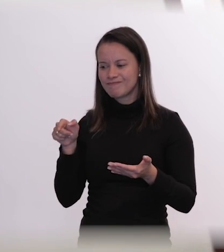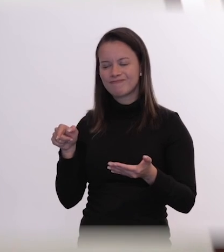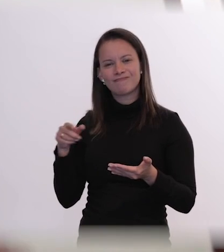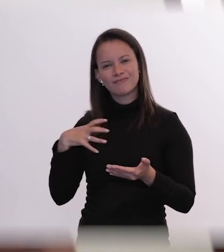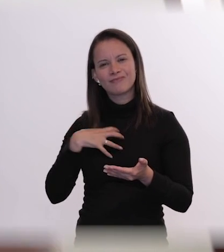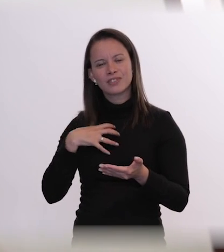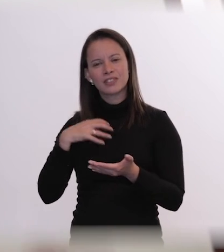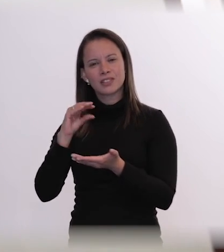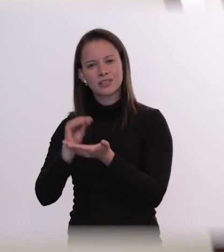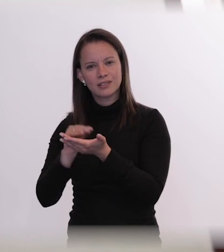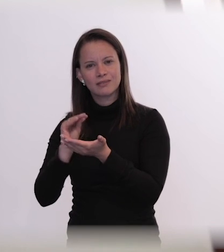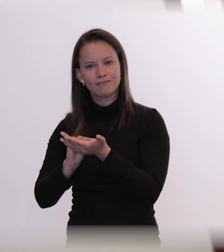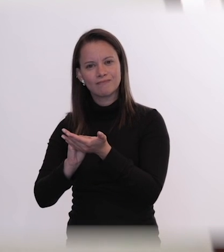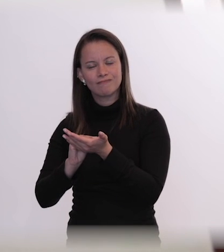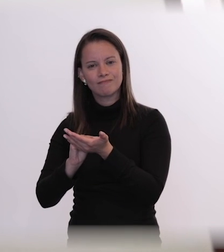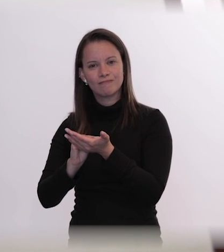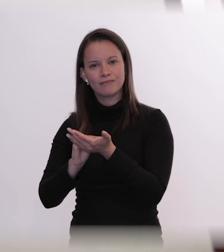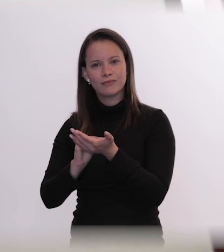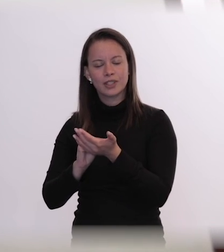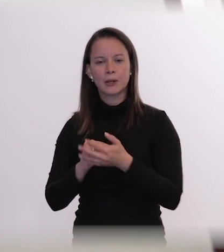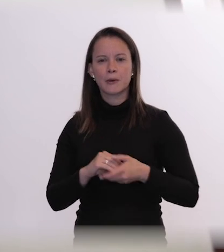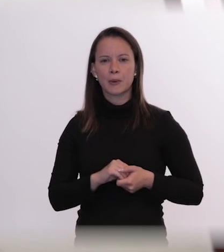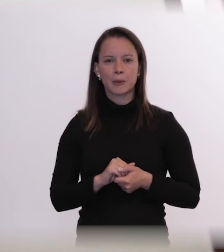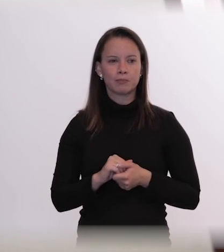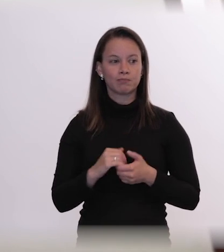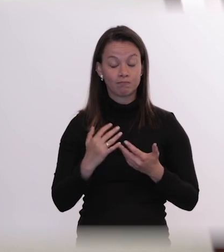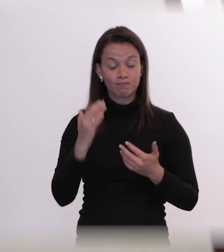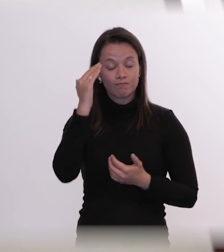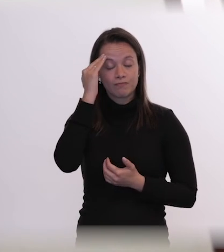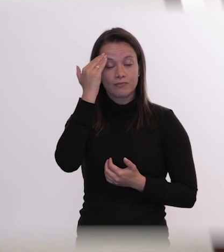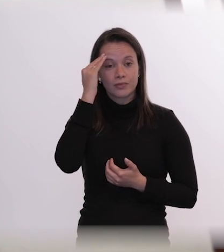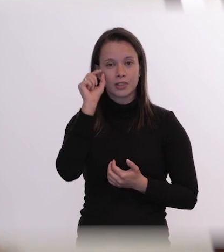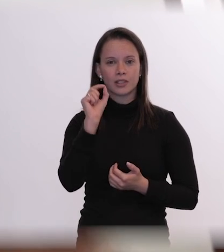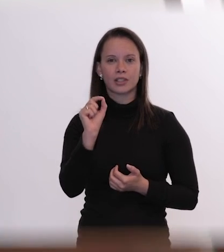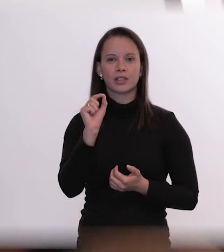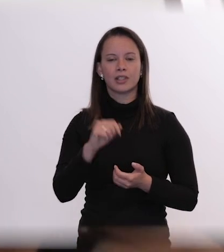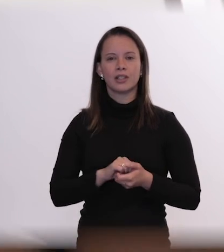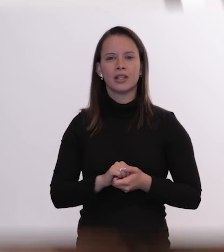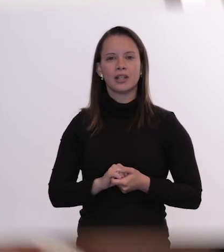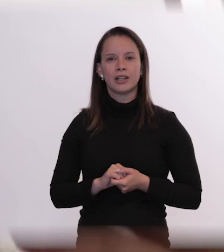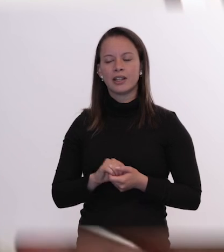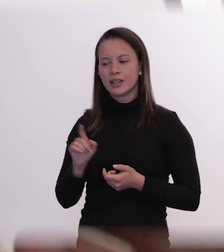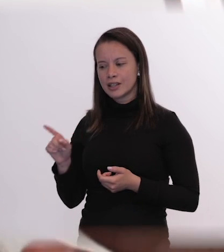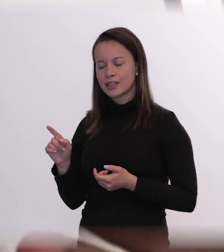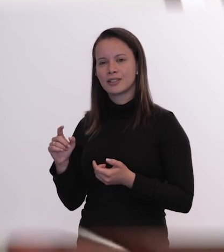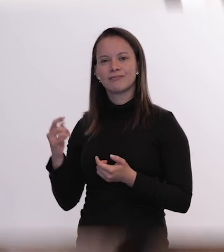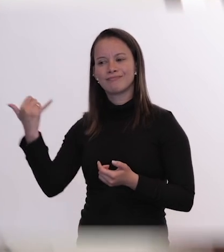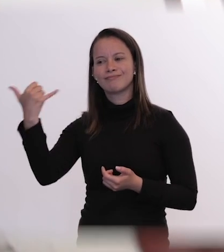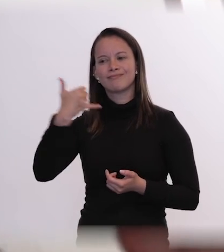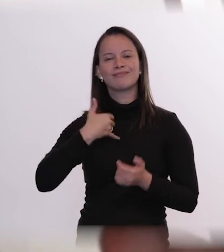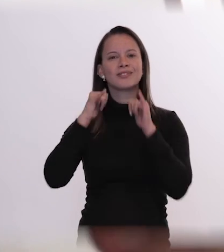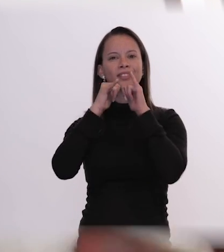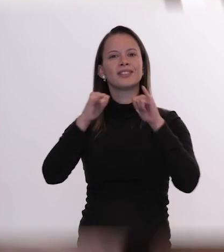situação de obscuridade que tu fala e aí eu entendo isso ele nos deixa um recado